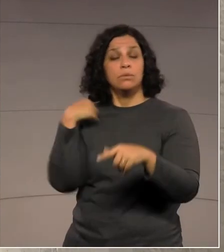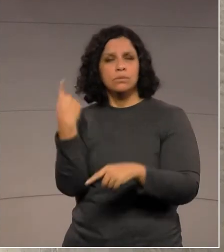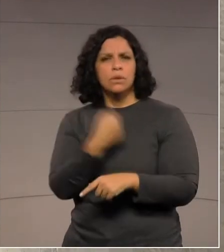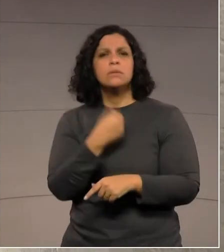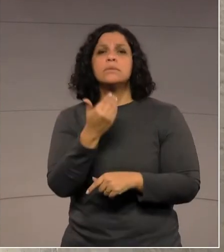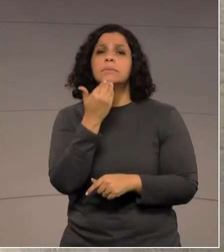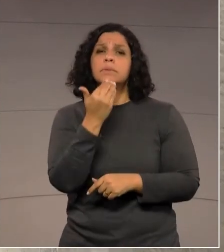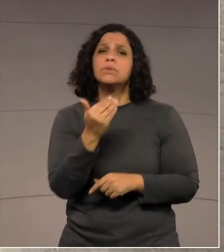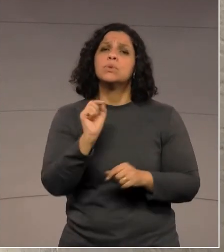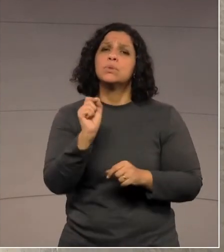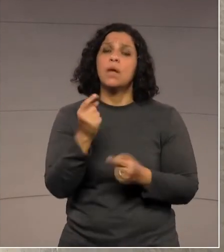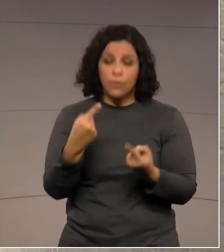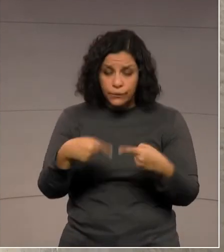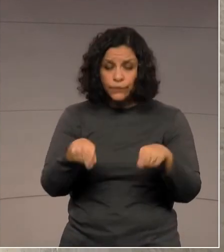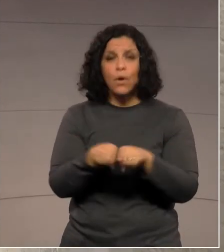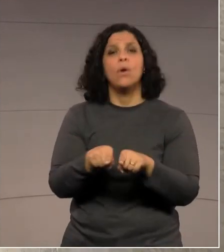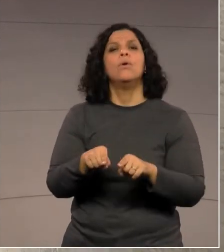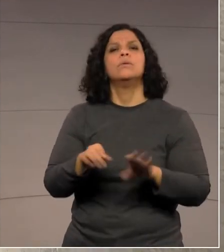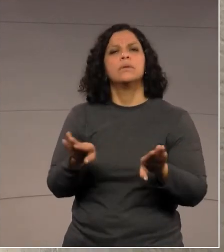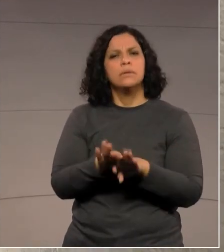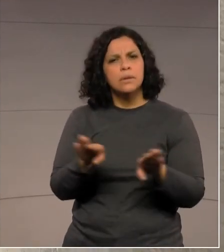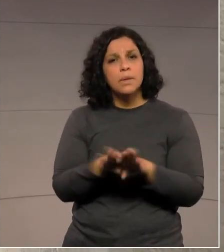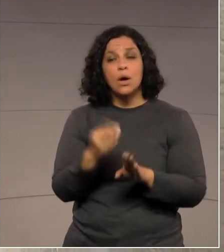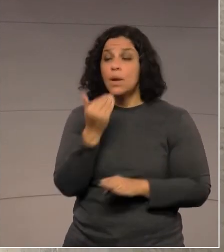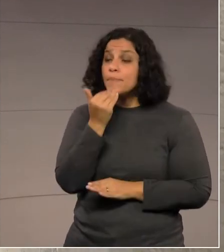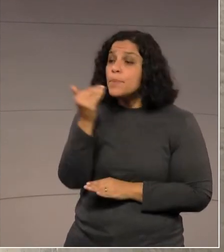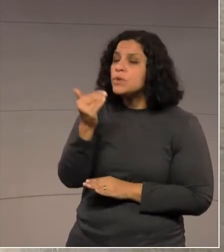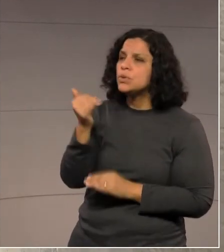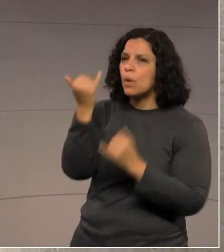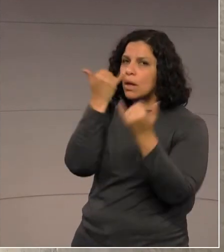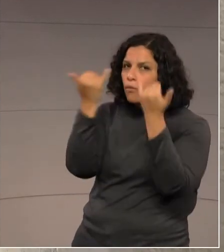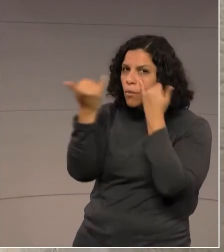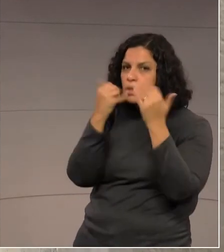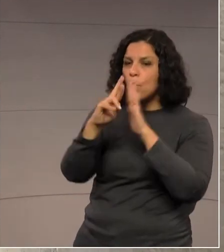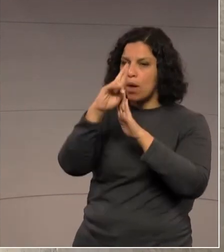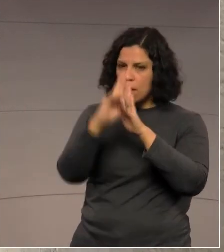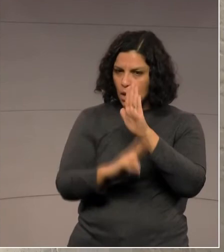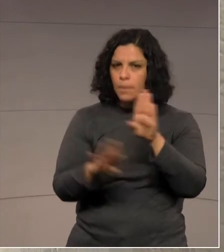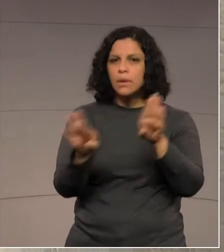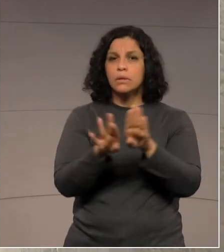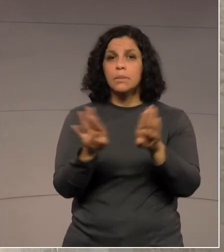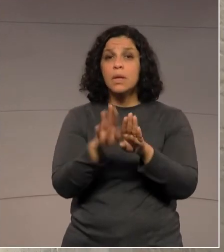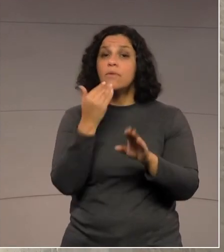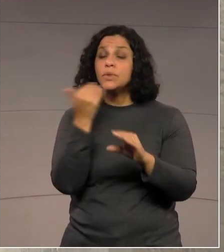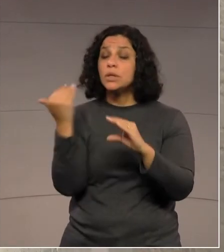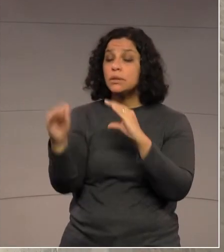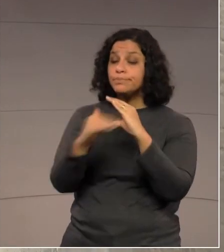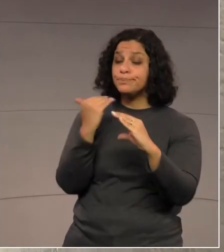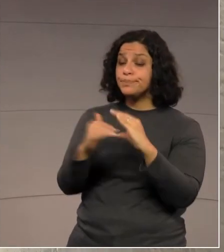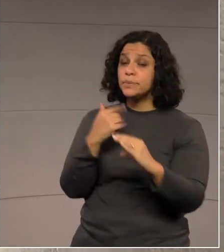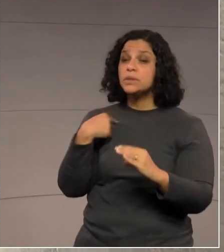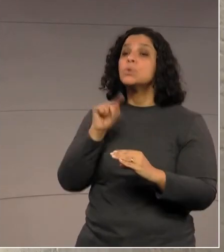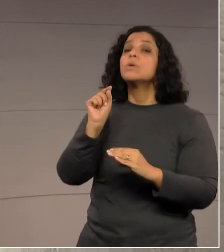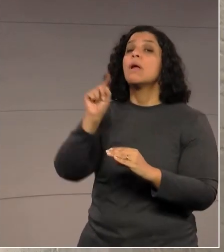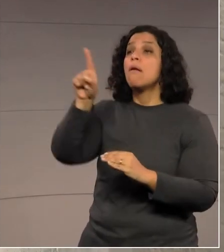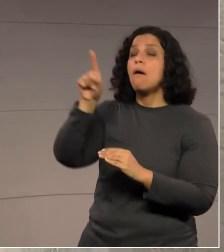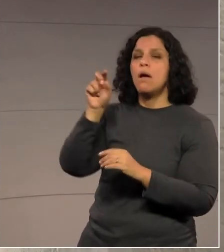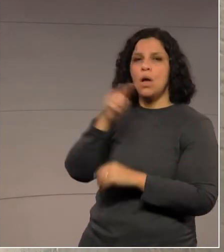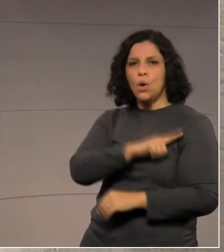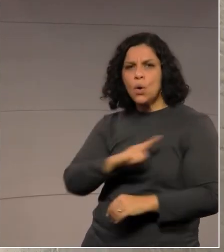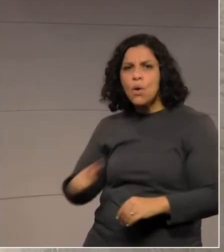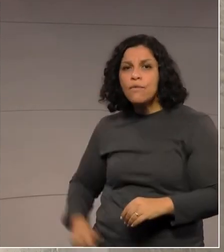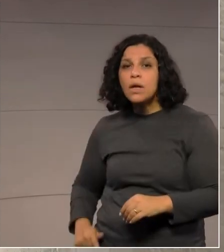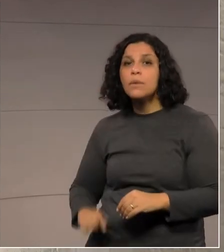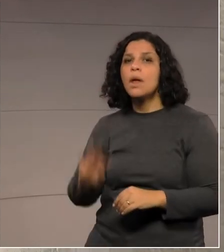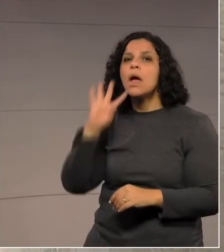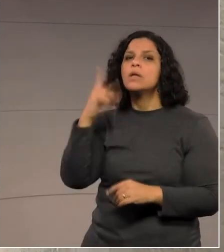gostaria de reiterar o meu pedido de informações, o requerimento e o envio de expedientes ao governo no sentido dessas